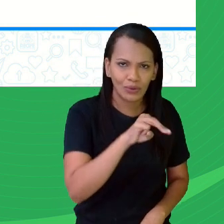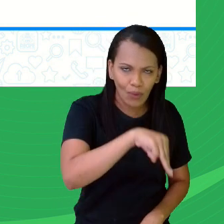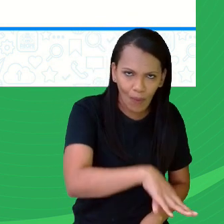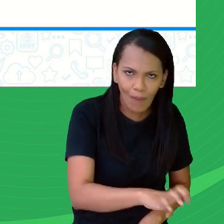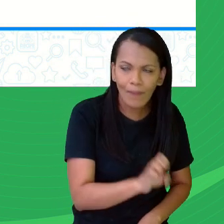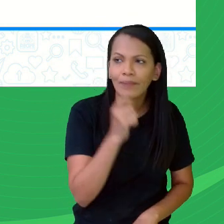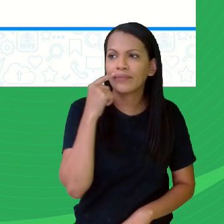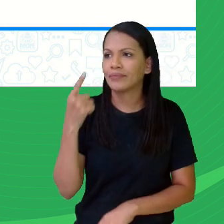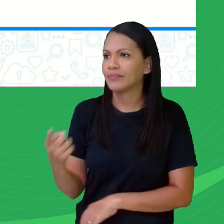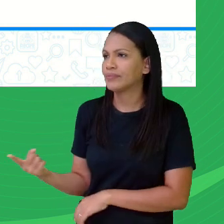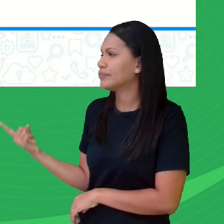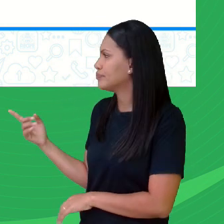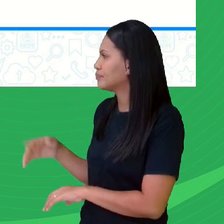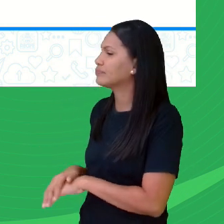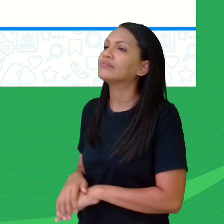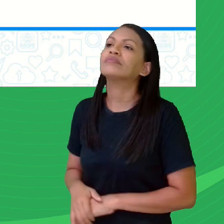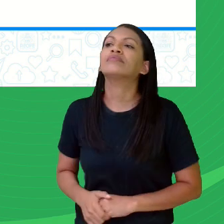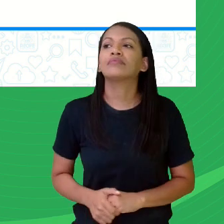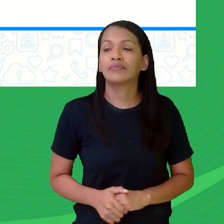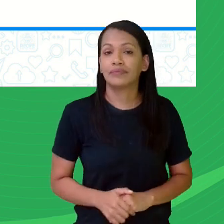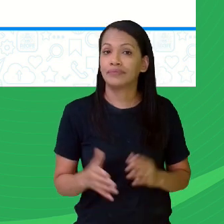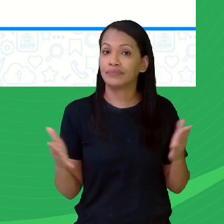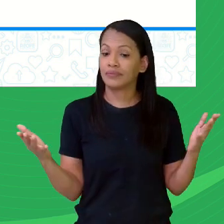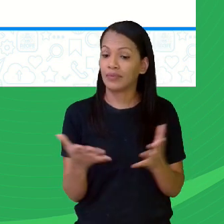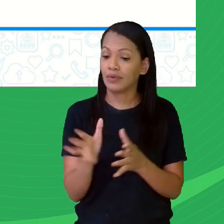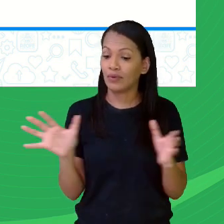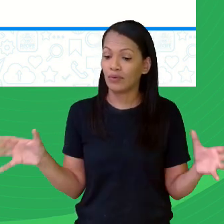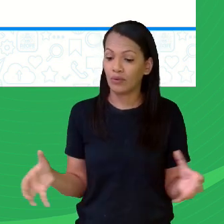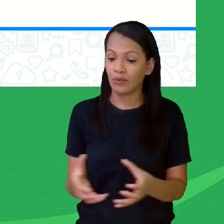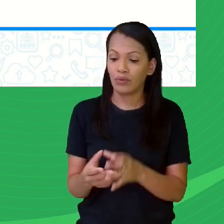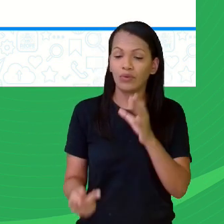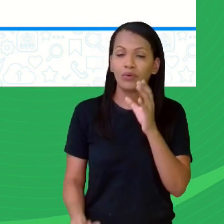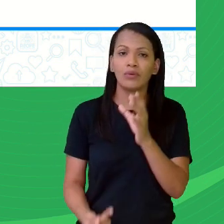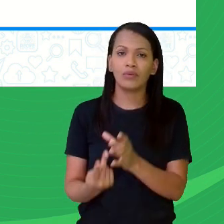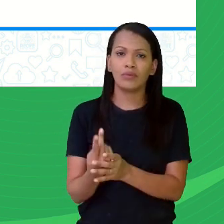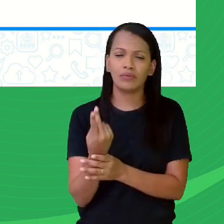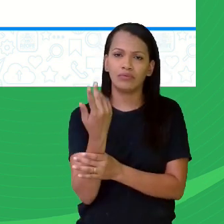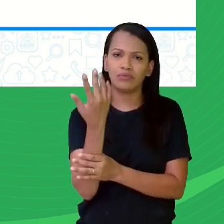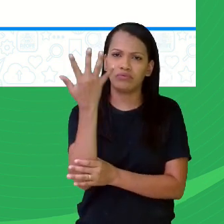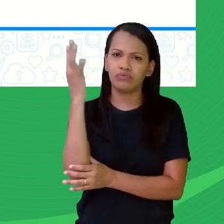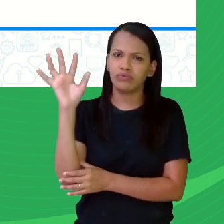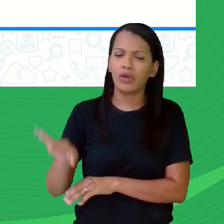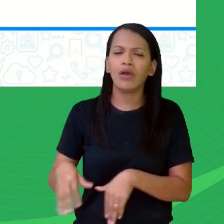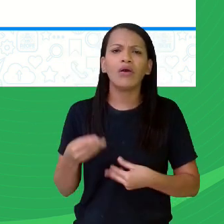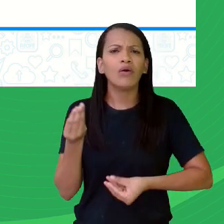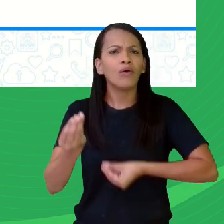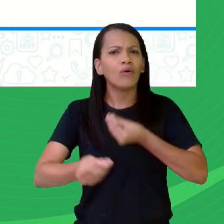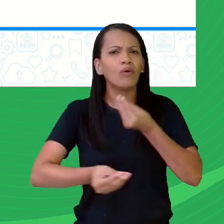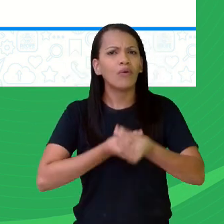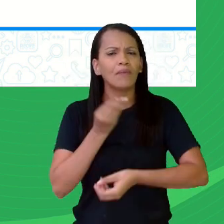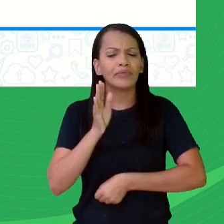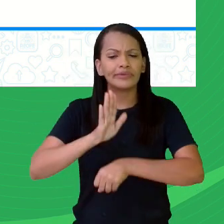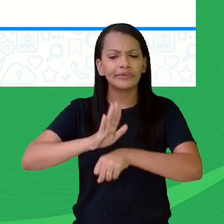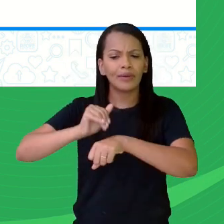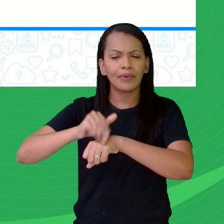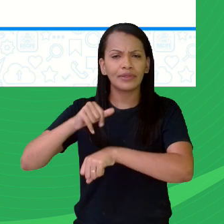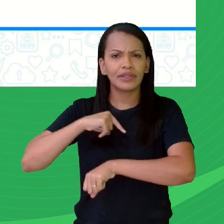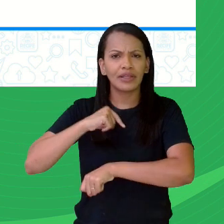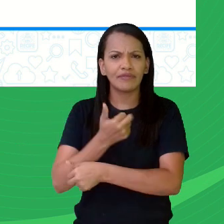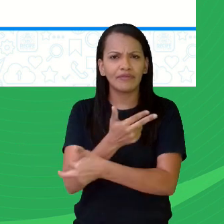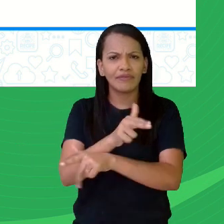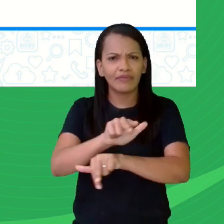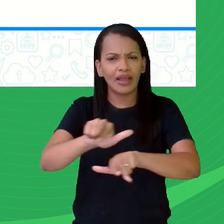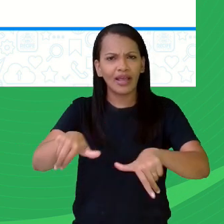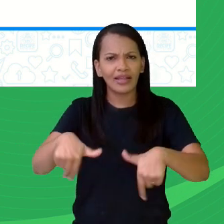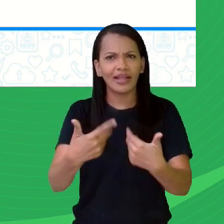Substantivo coletivo de grupos de plantas, coletivo de árvores. Como é que eu chamo aí quando tem muitas árvores